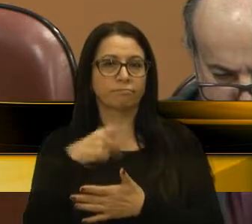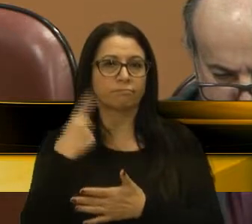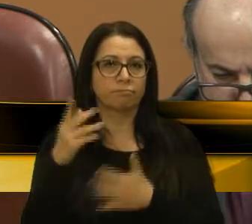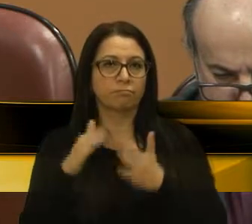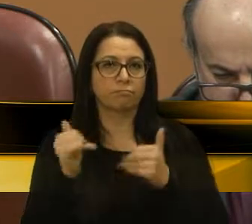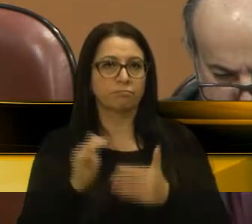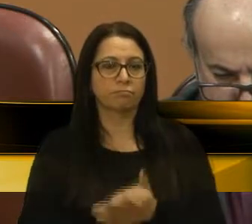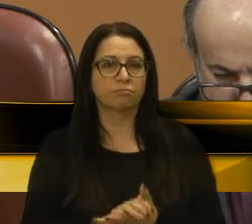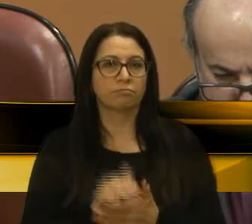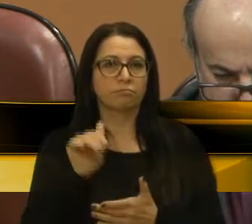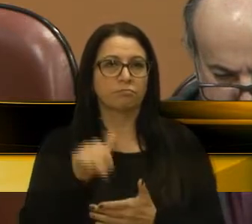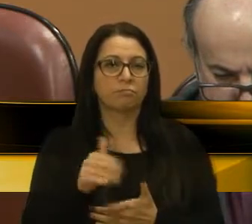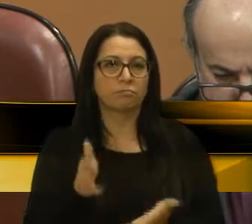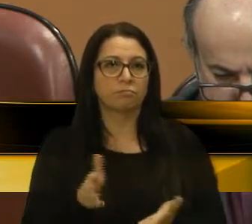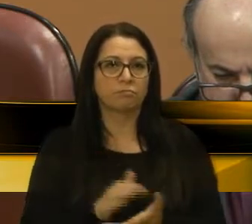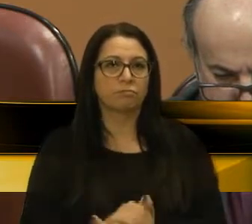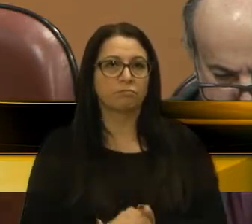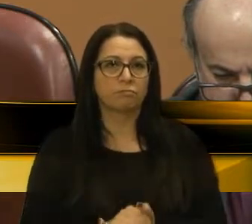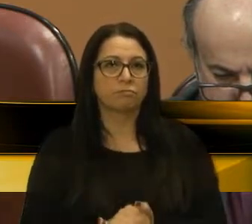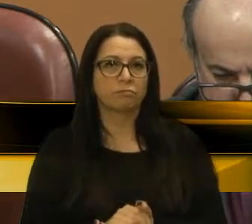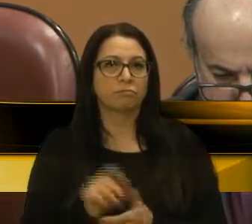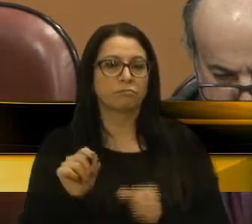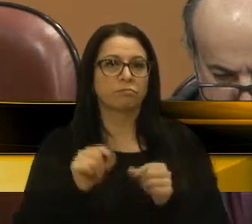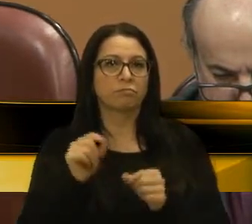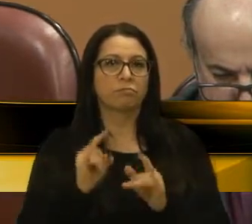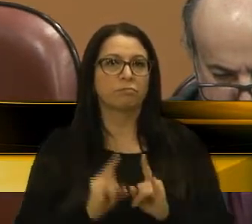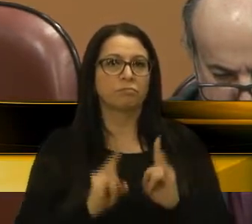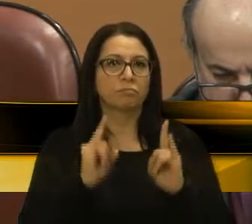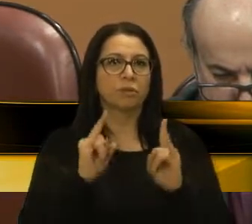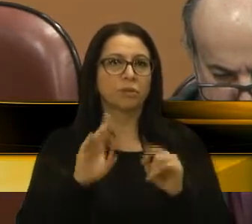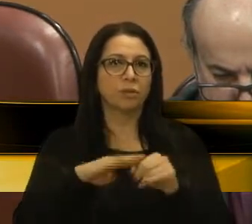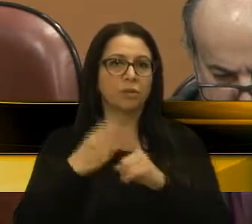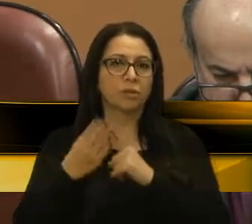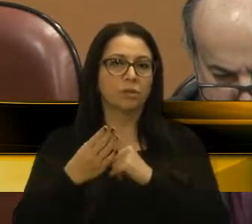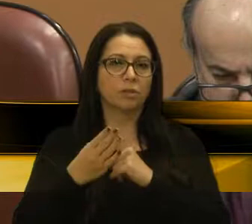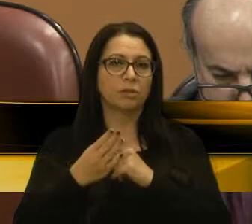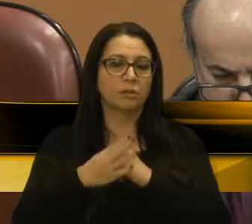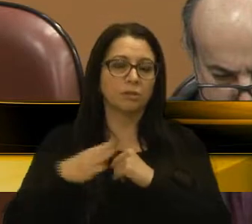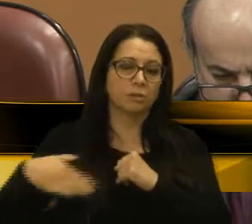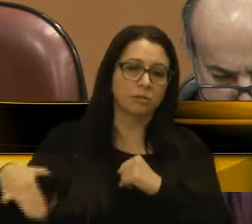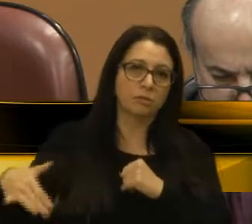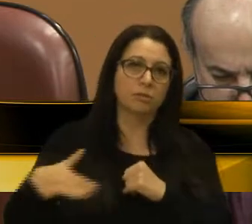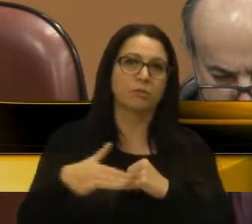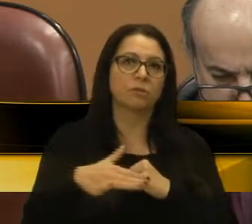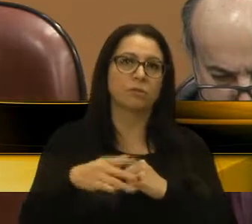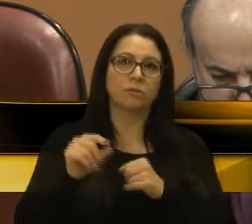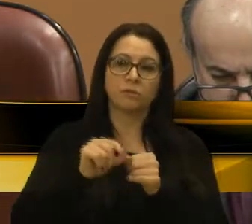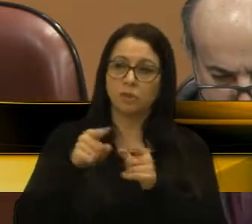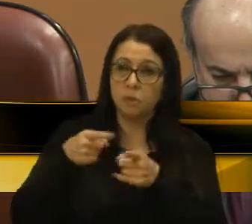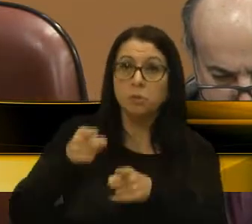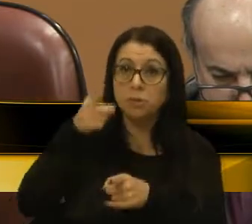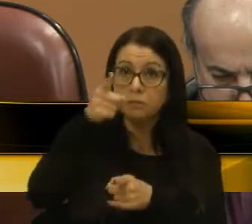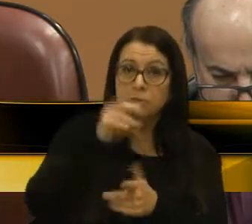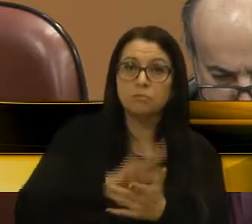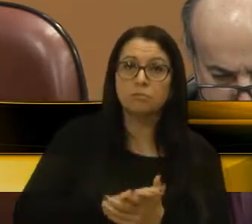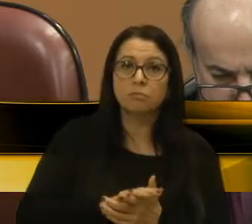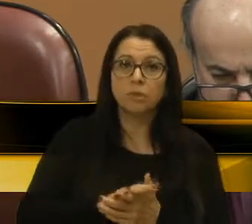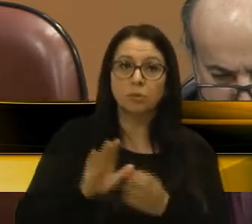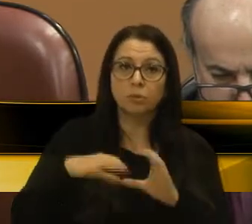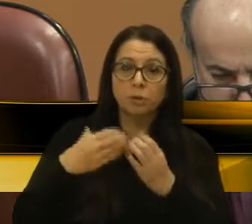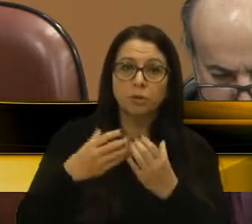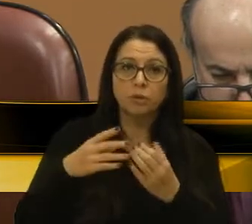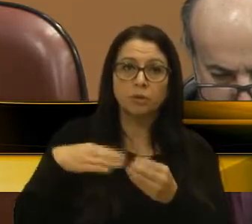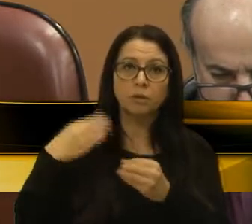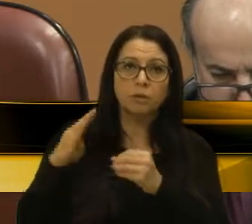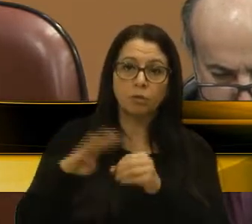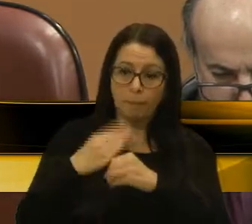que era para estar aqui hoje, sobre o prédio lá em Galópolis. Então agora eu te faço um desafio. A comunidade de Galópolis quer